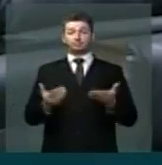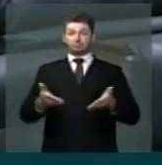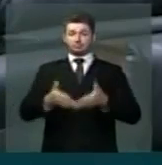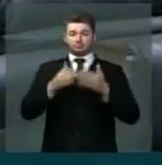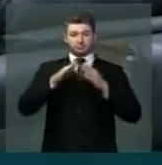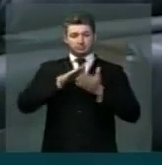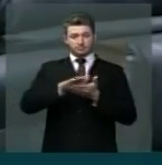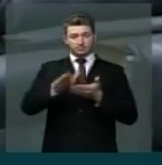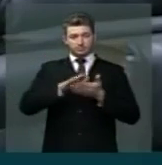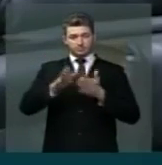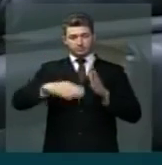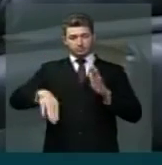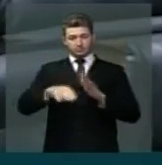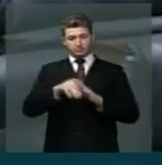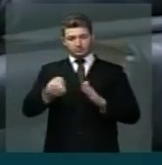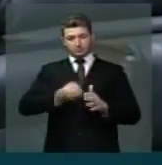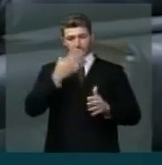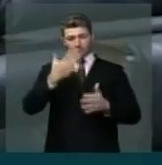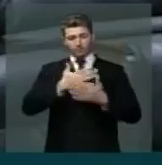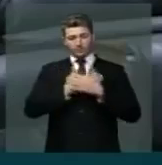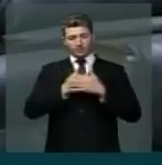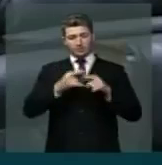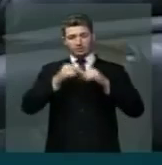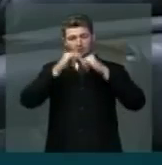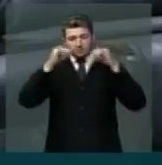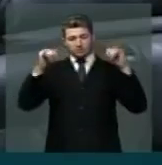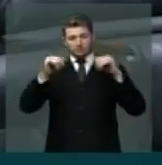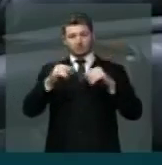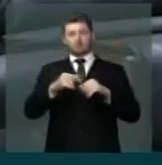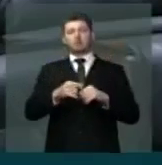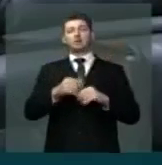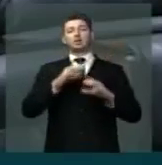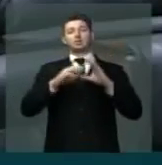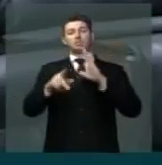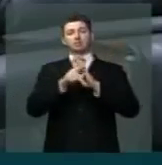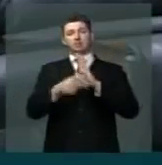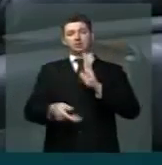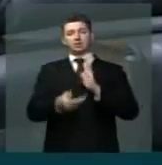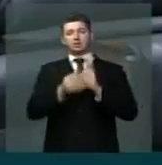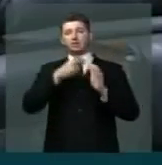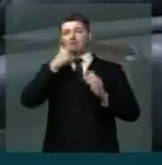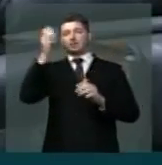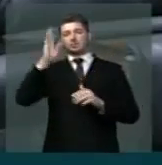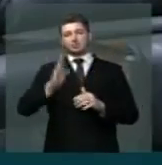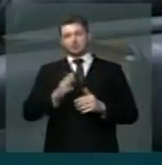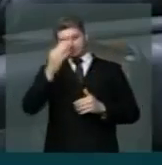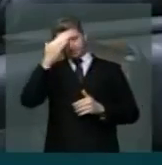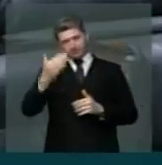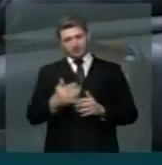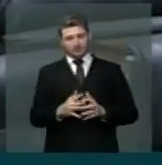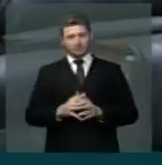publicação na íntegra do meu pronunciamento e divulgação no meio de comunicação e na voz do Brasil. Obrigada, Senhor Presidente.